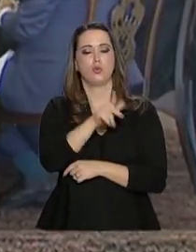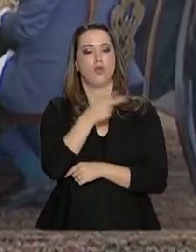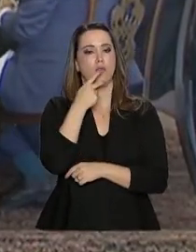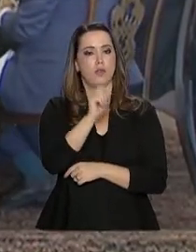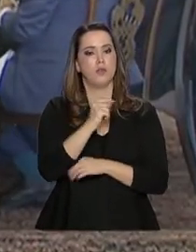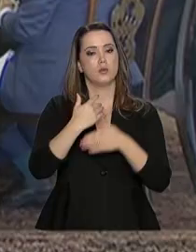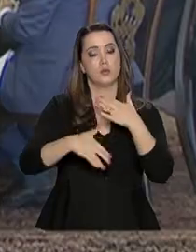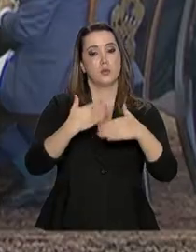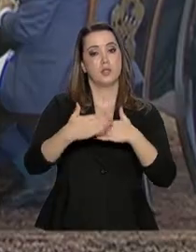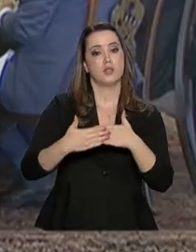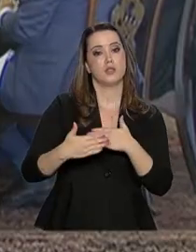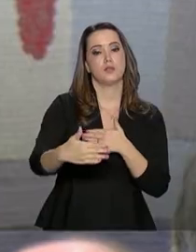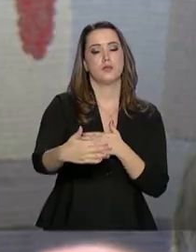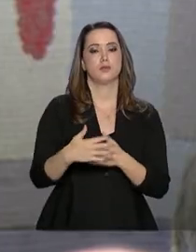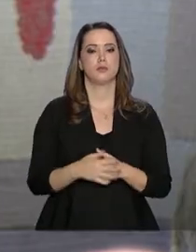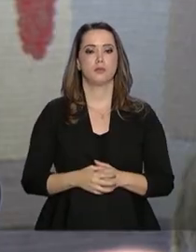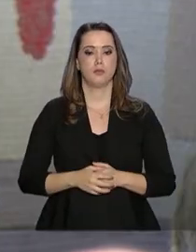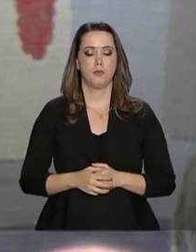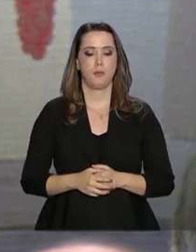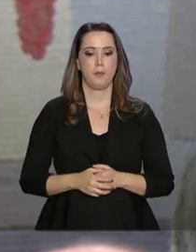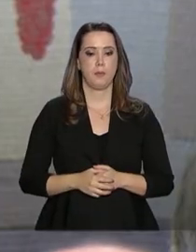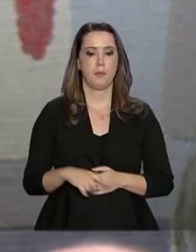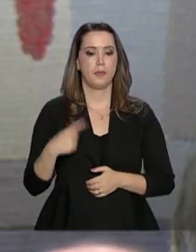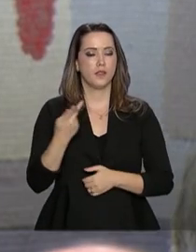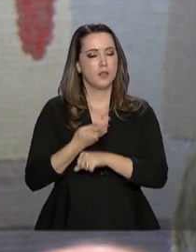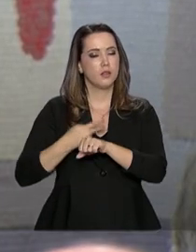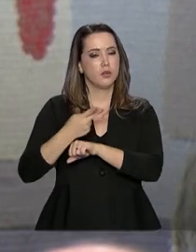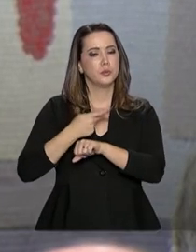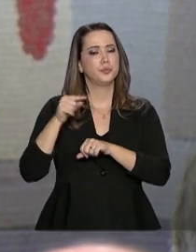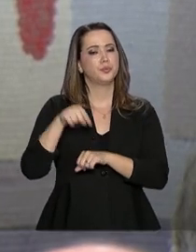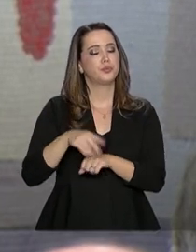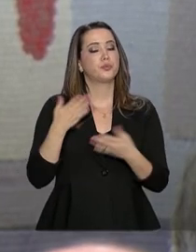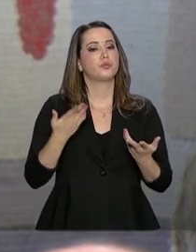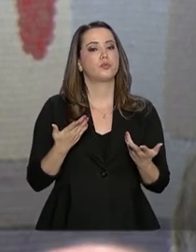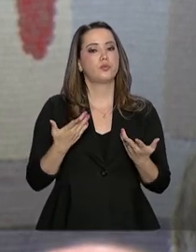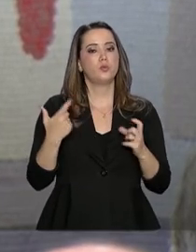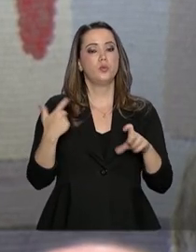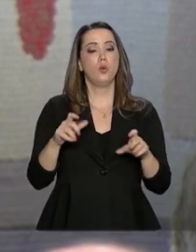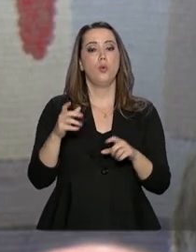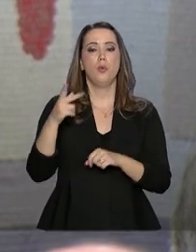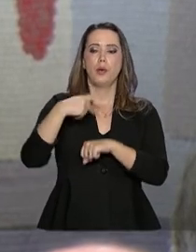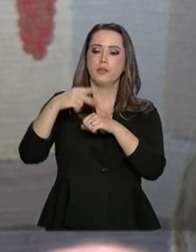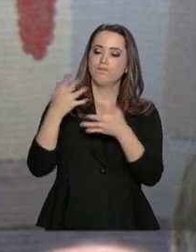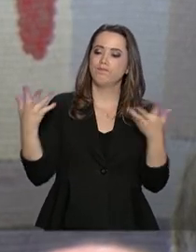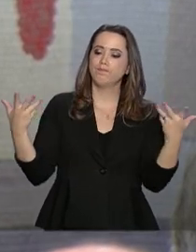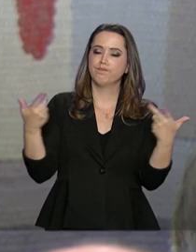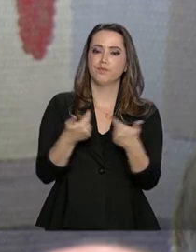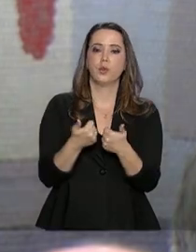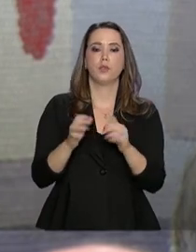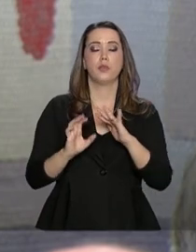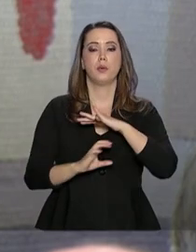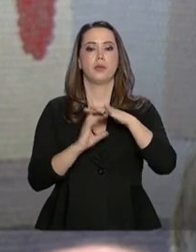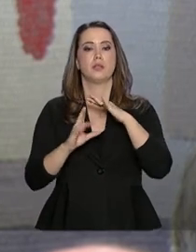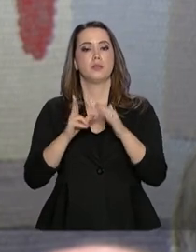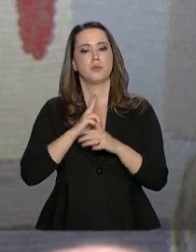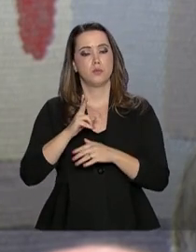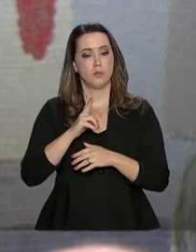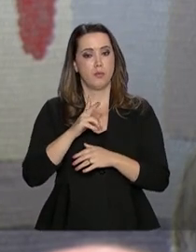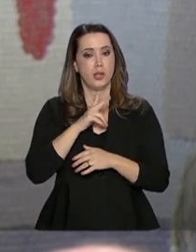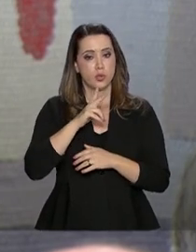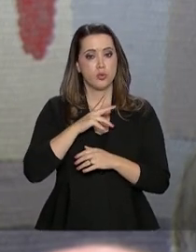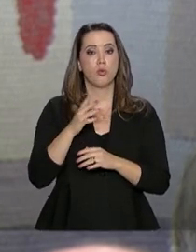sobre desenvolvimento. Buscamos aqui um Estado eficiente e um setor privado pujante.